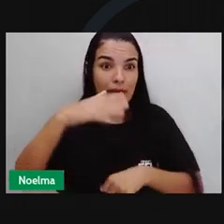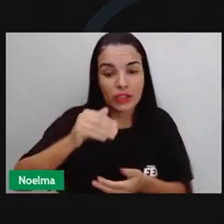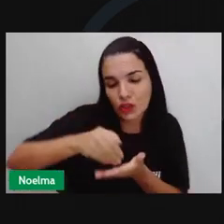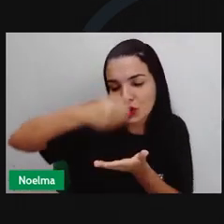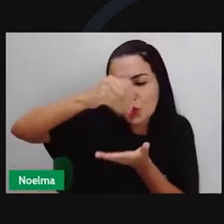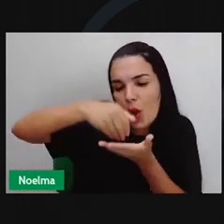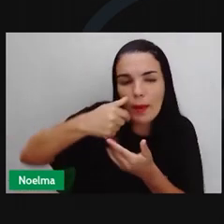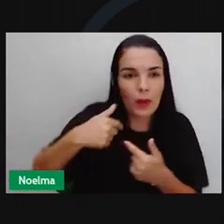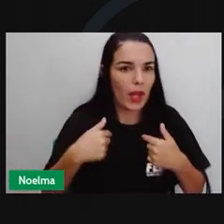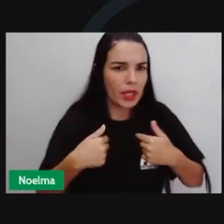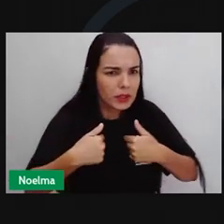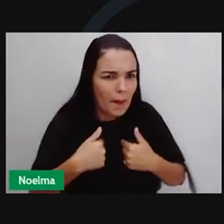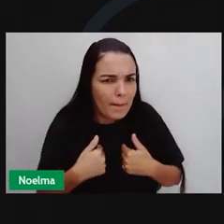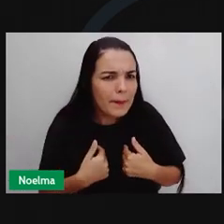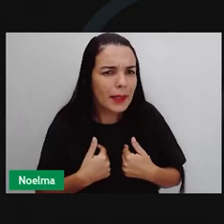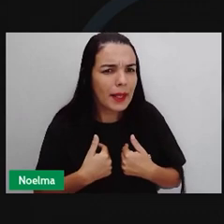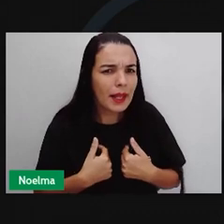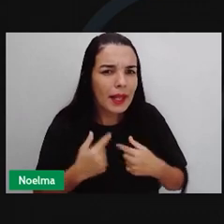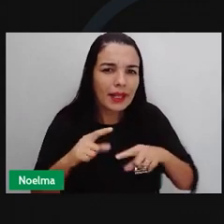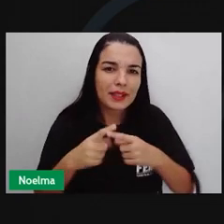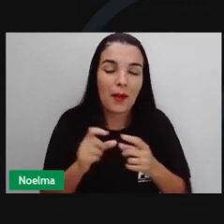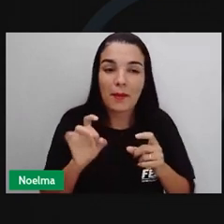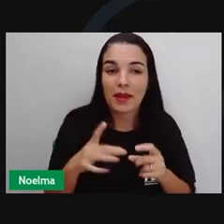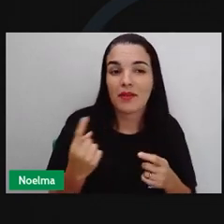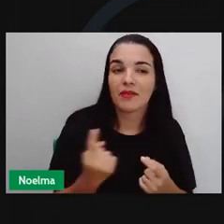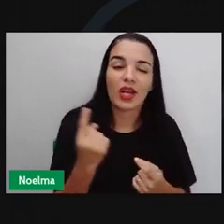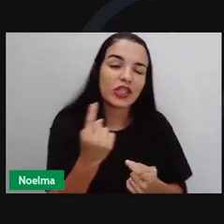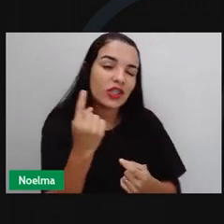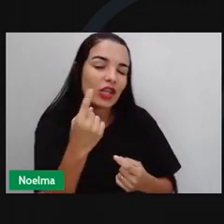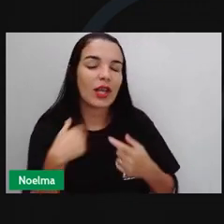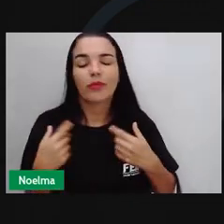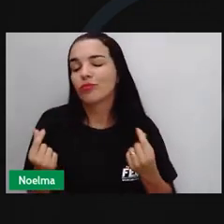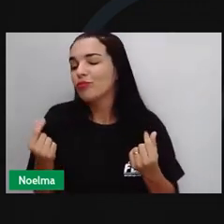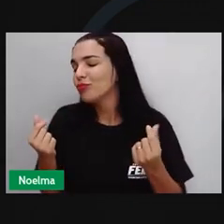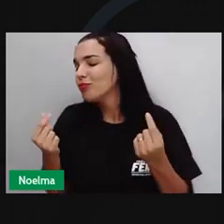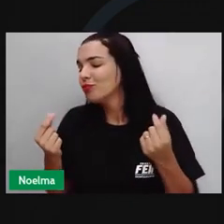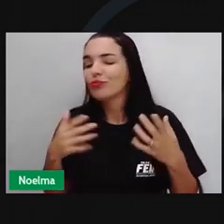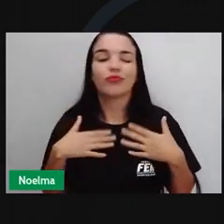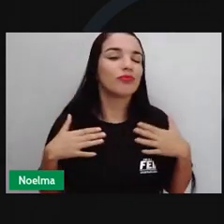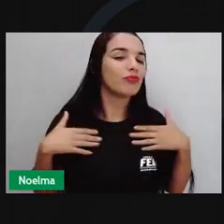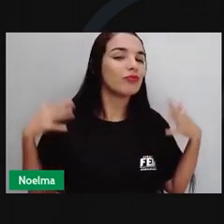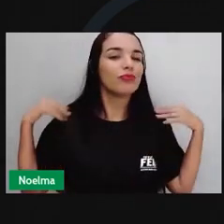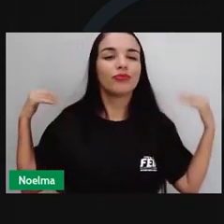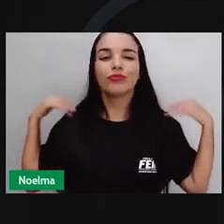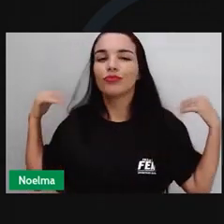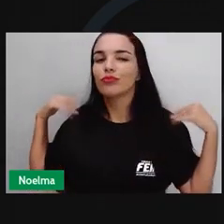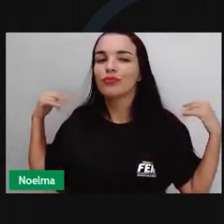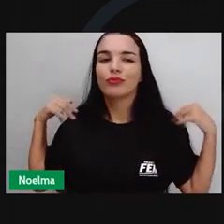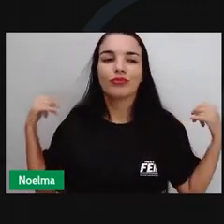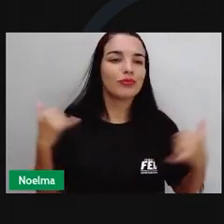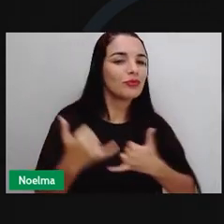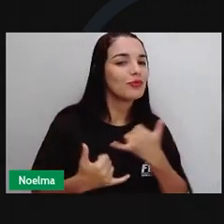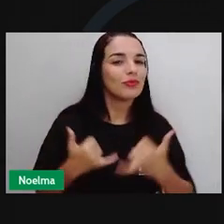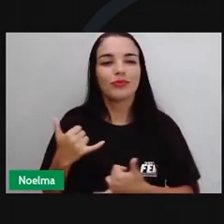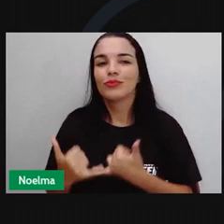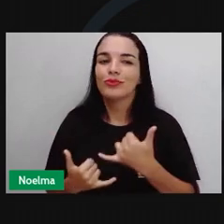do que de mim. Melhor eu ficar sozinha e gastar meu dinheirinho para me divertir.